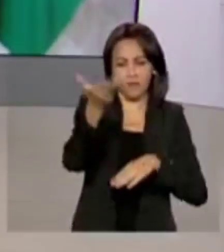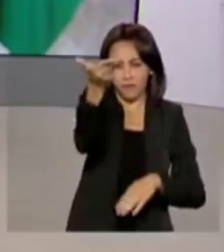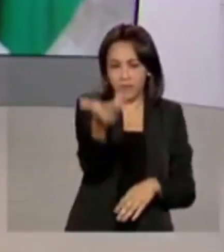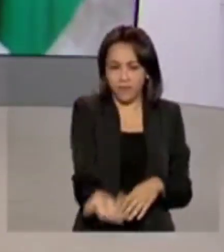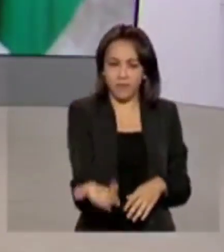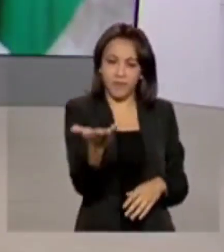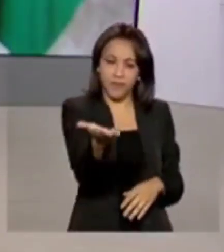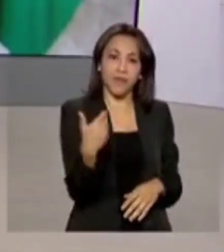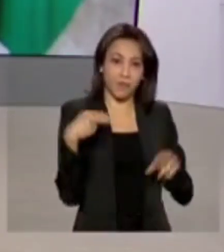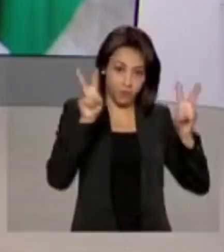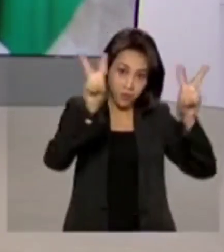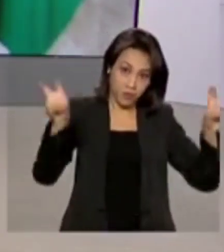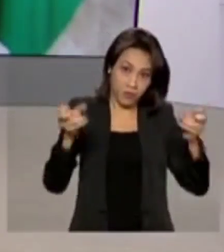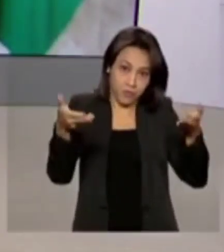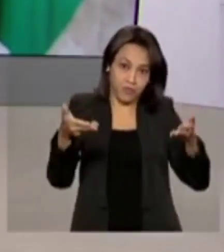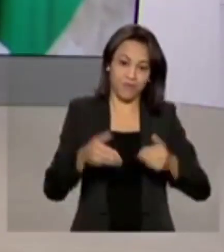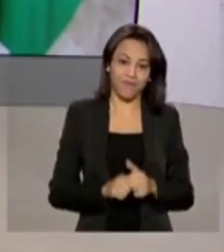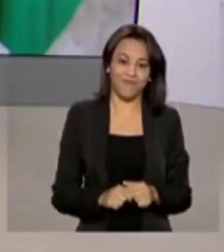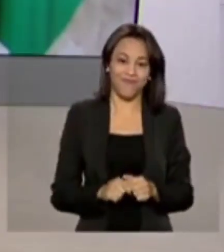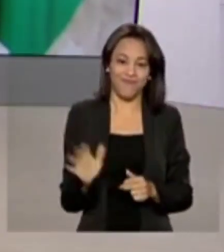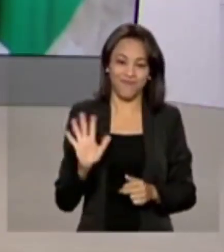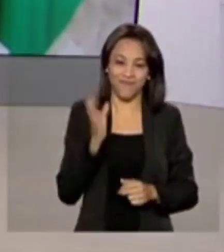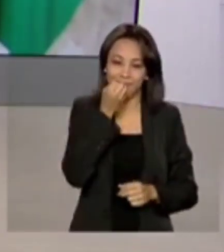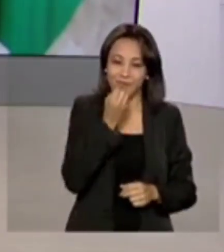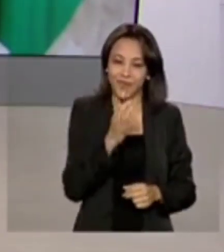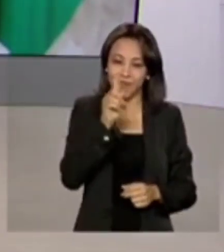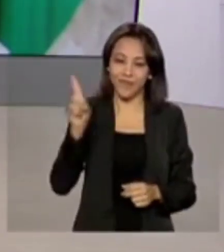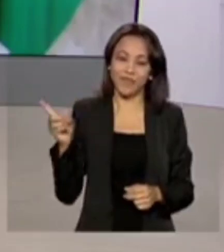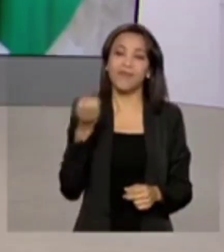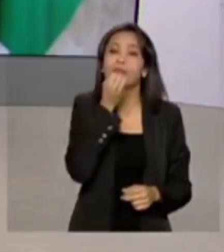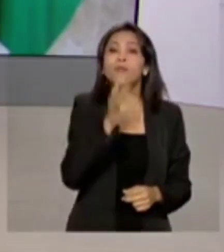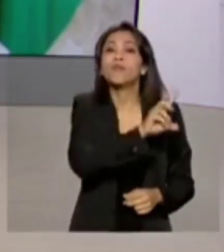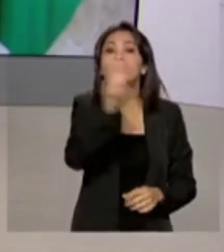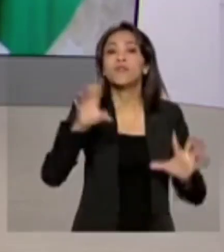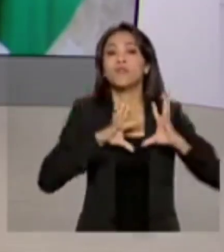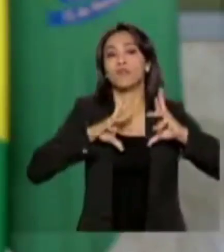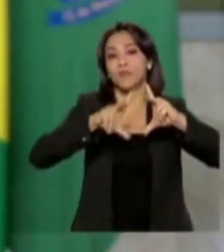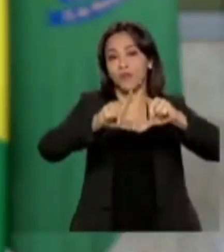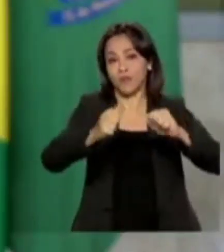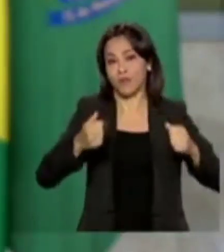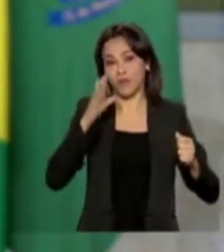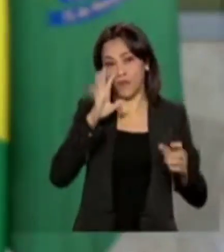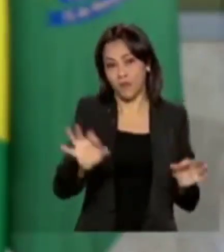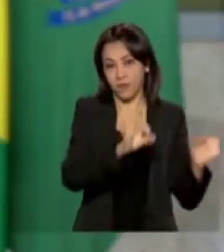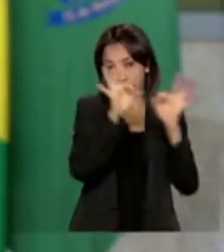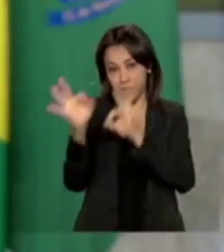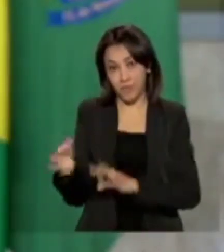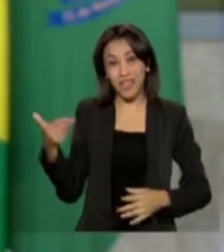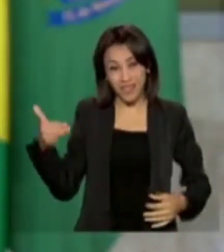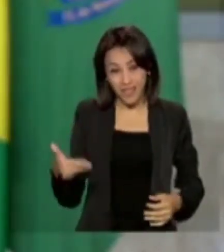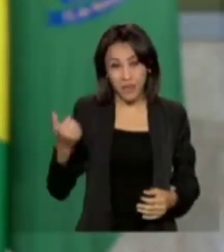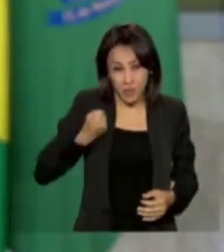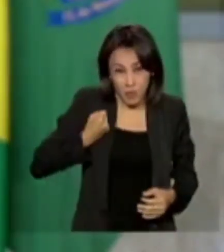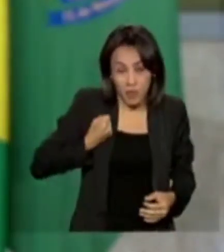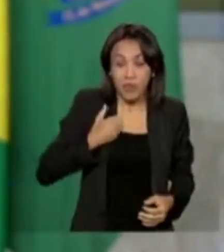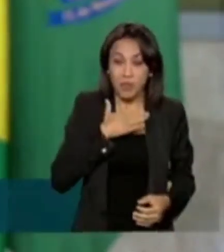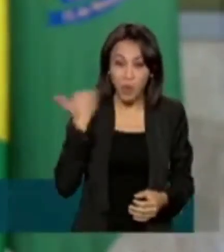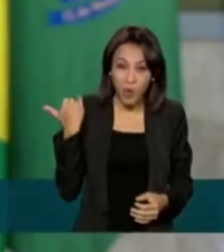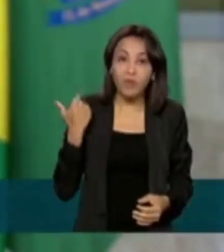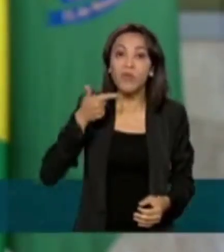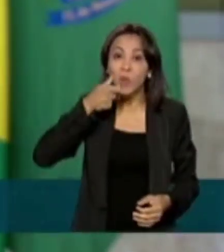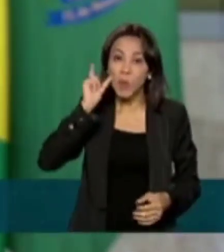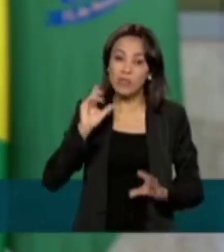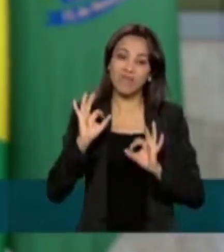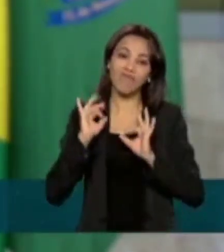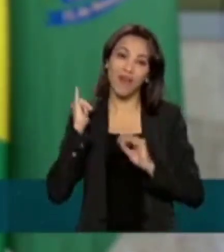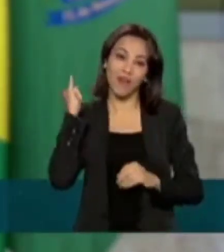sobre esse assunto. Oi, Glauco, bom dia. Bom dia, Renato. Bom dia a todos que nos acompanham. Olha, esse número de mortos foi confirmado ontem